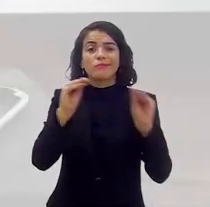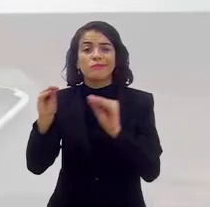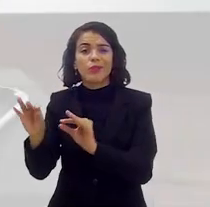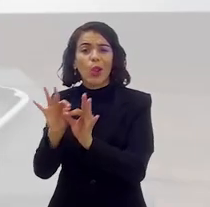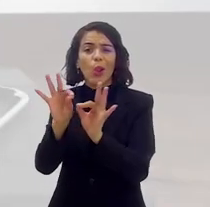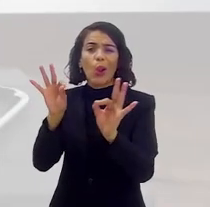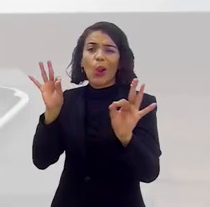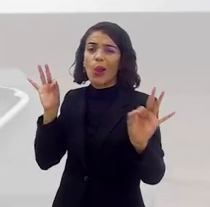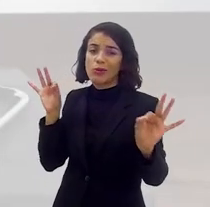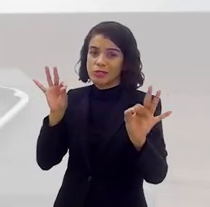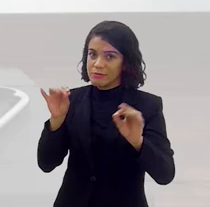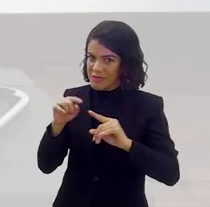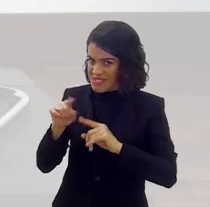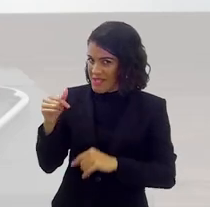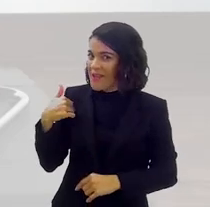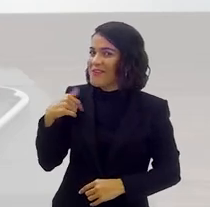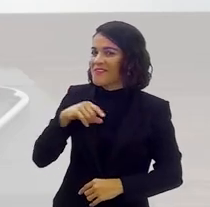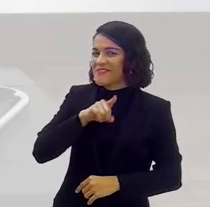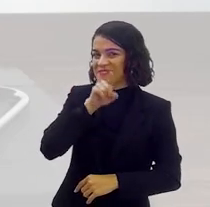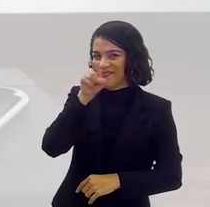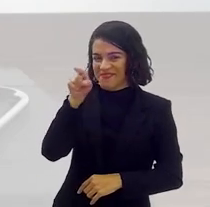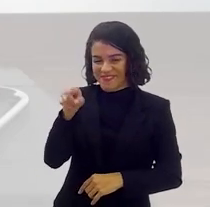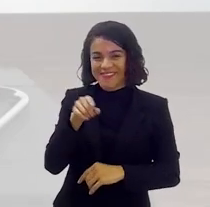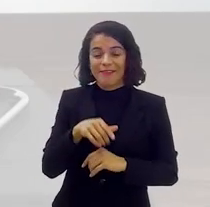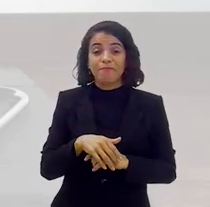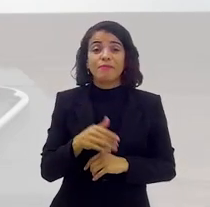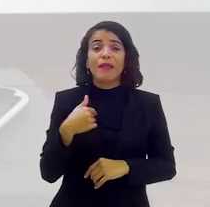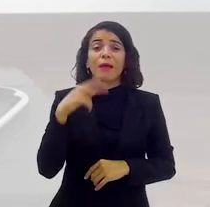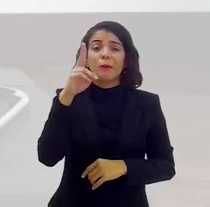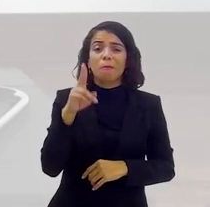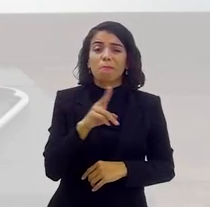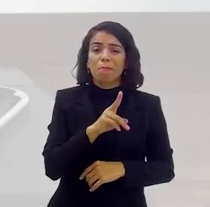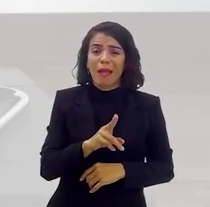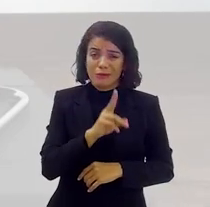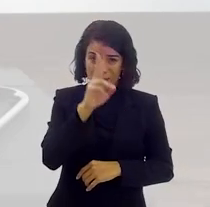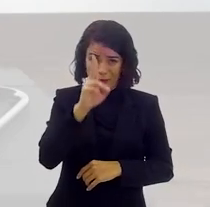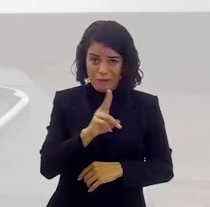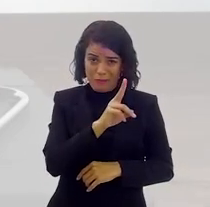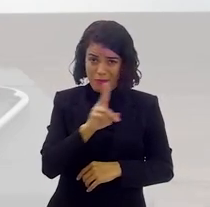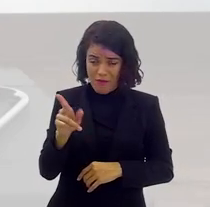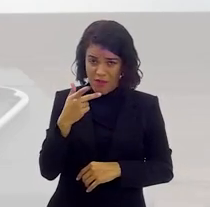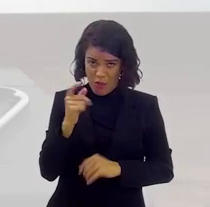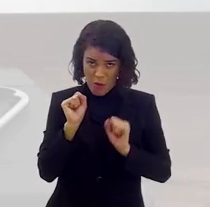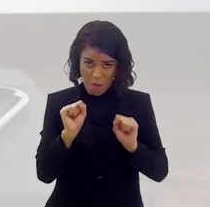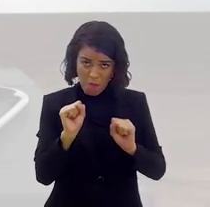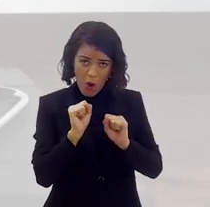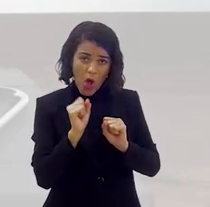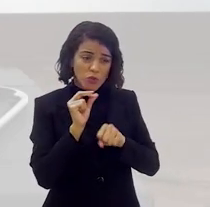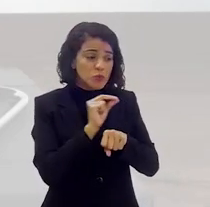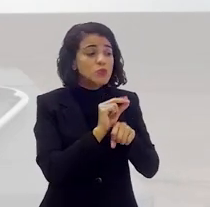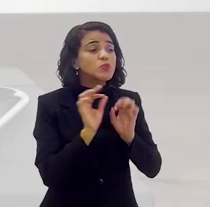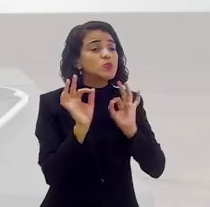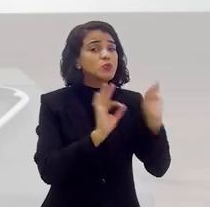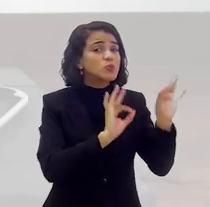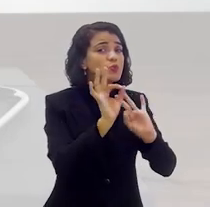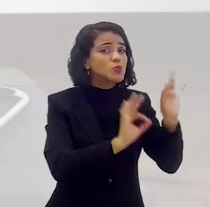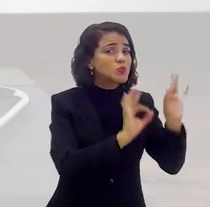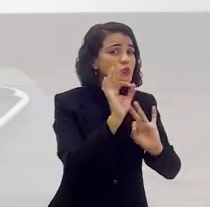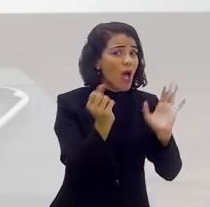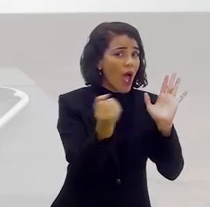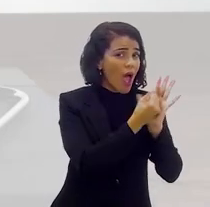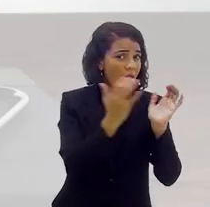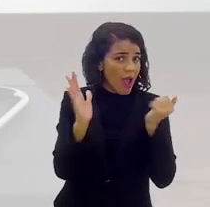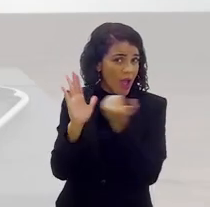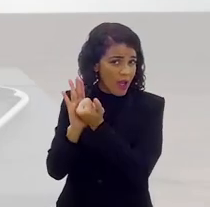mudei, fiquei longe dele, mas eu irei lá na igreja. E o padre André falou para mim, você me permite que eu tome conta da crucificação de Jesus? Eu falei,